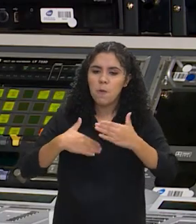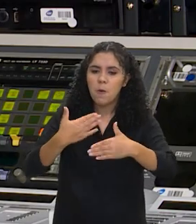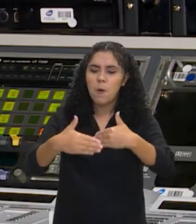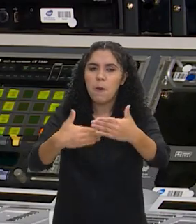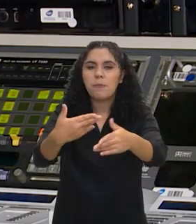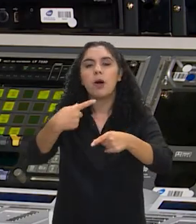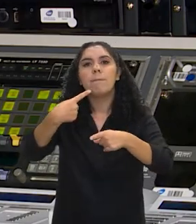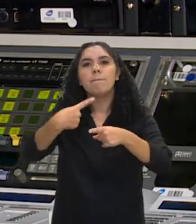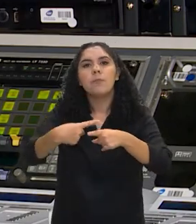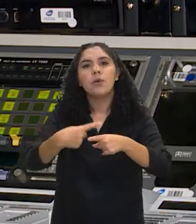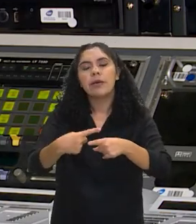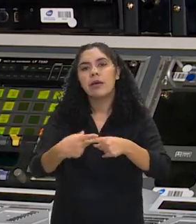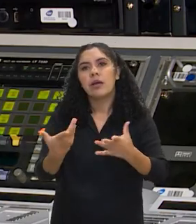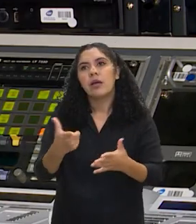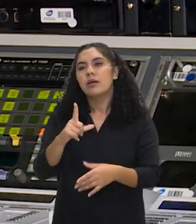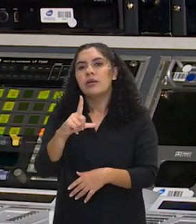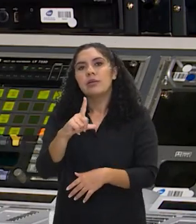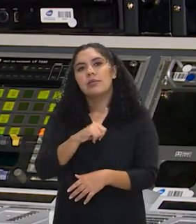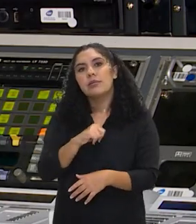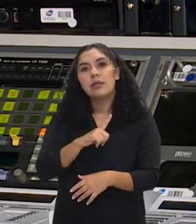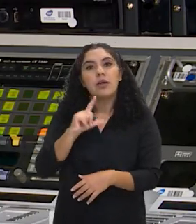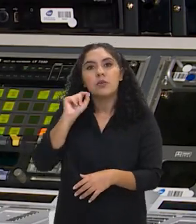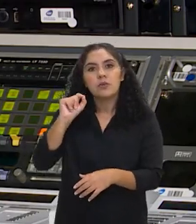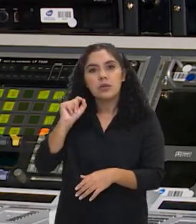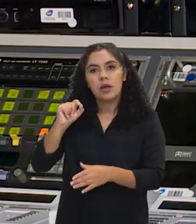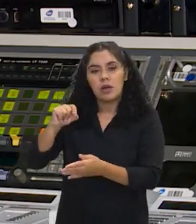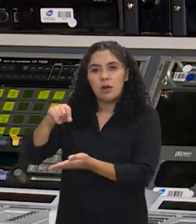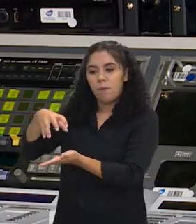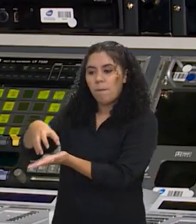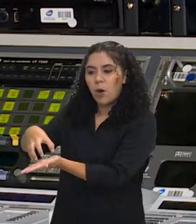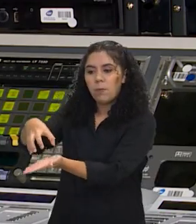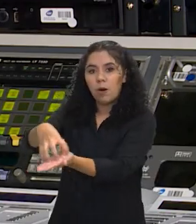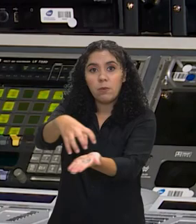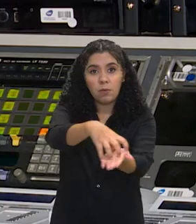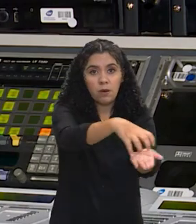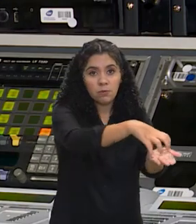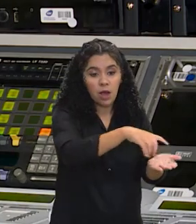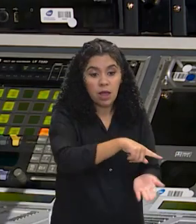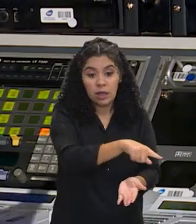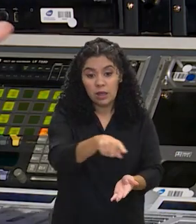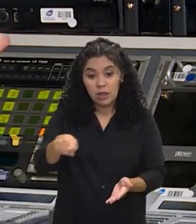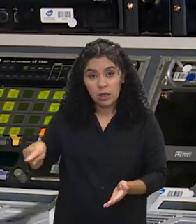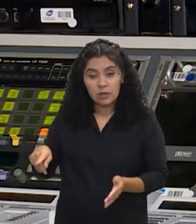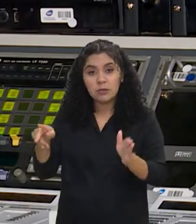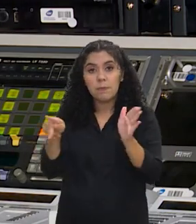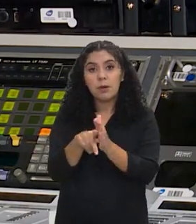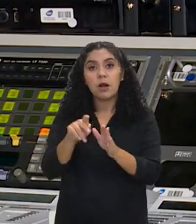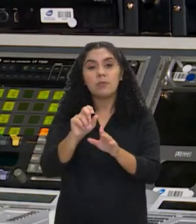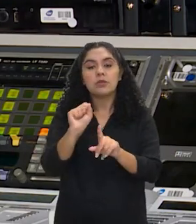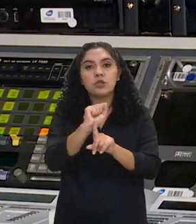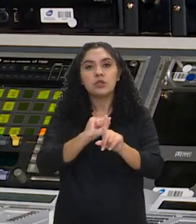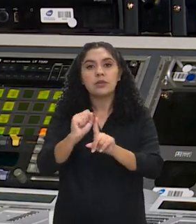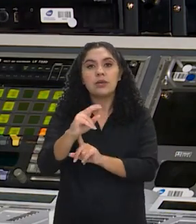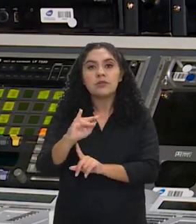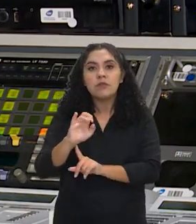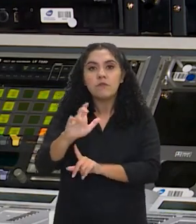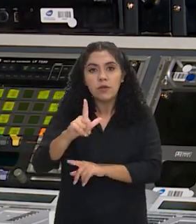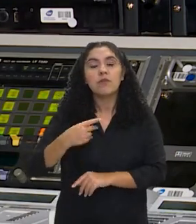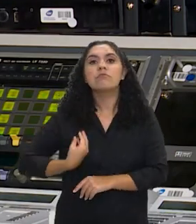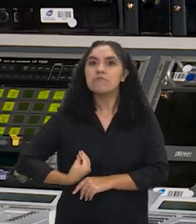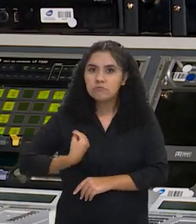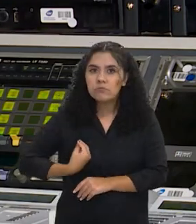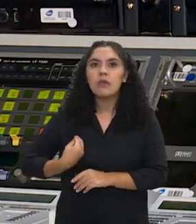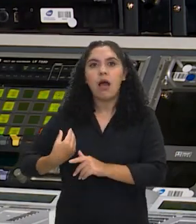porque você tem organizações da sociedade civil que vêm historicamente trabalhando nessa pauta,